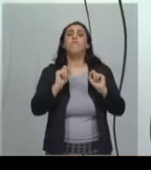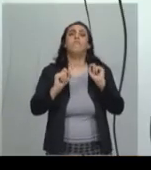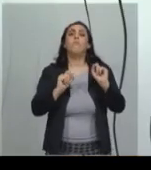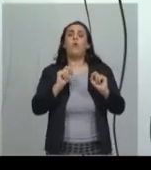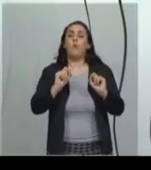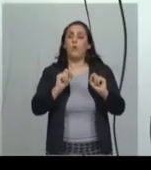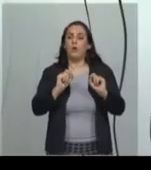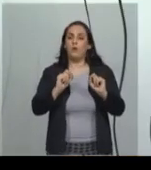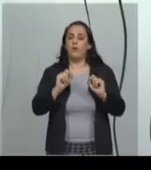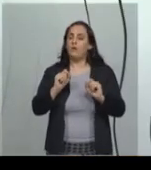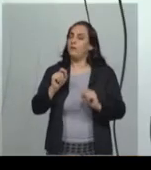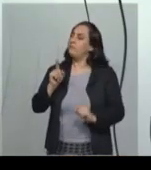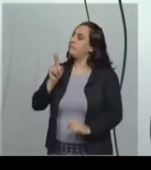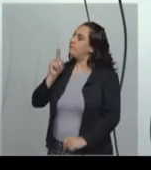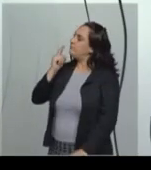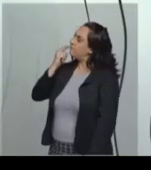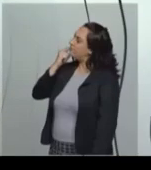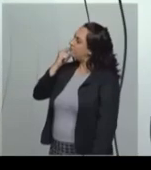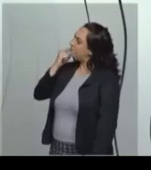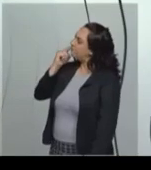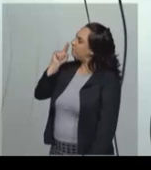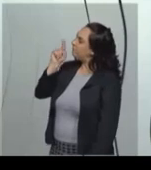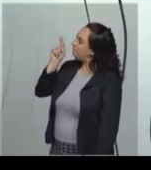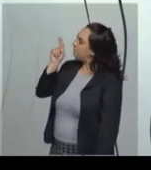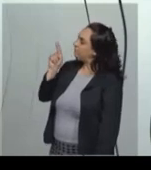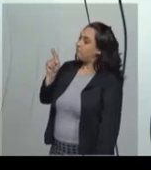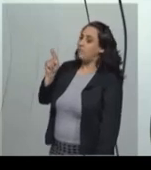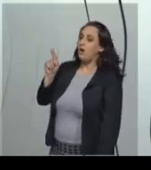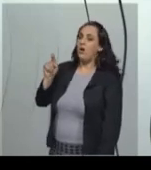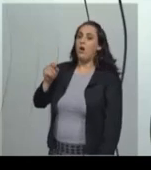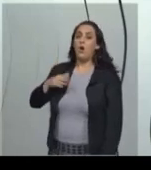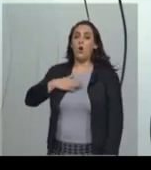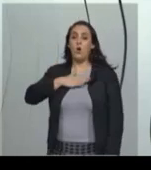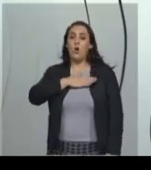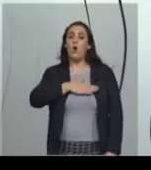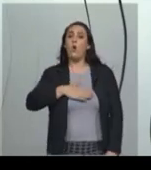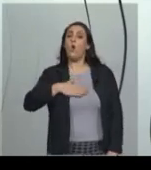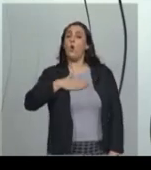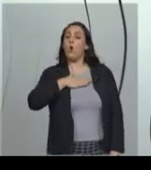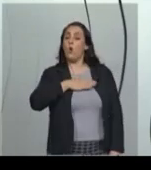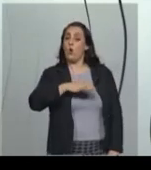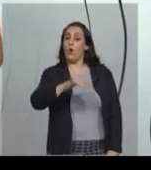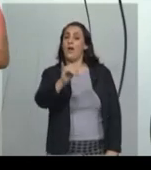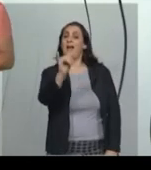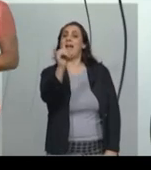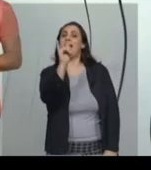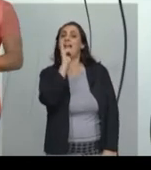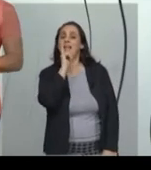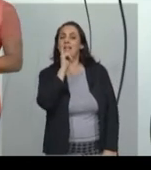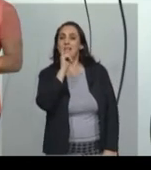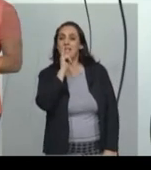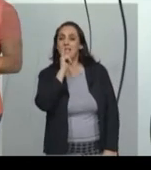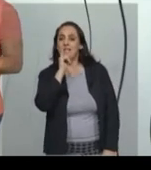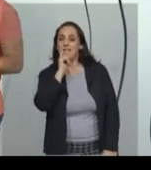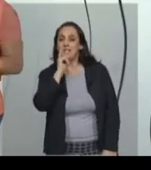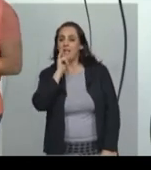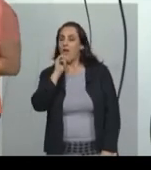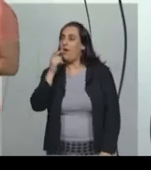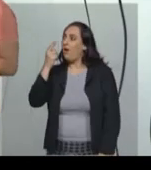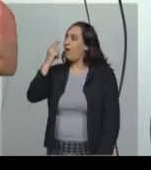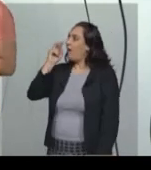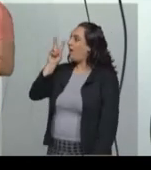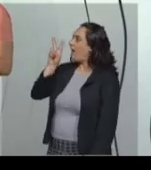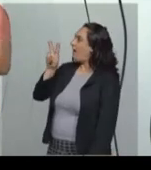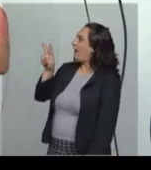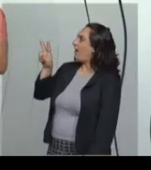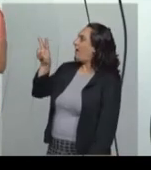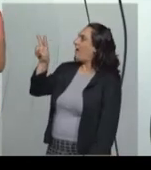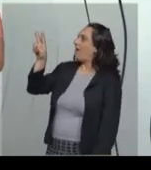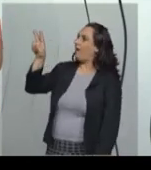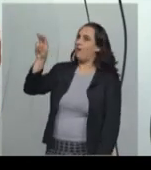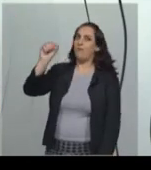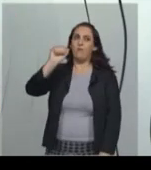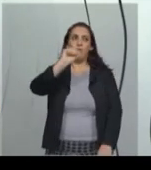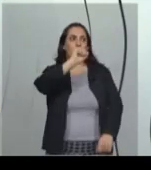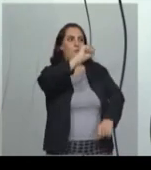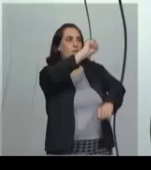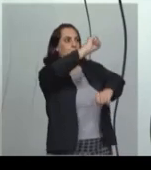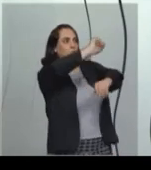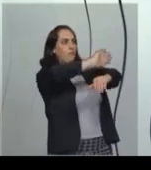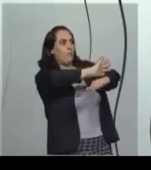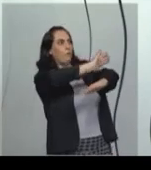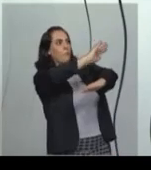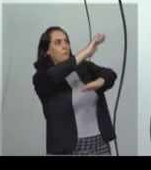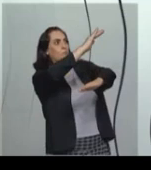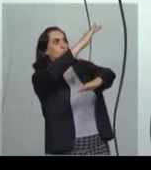Eu gosto, por exemplo, da imagem da Serra do Curral. Ver a Serra do Curral de diferentes pontos da